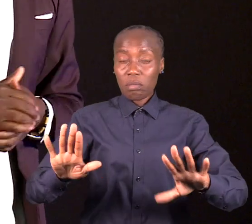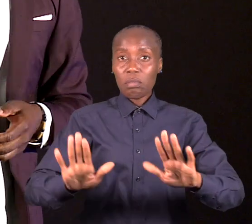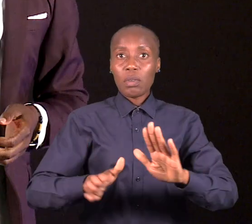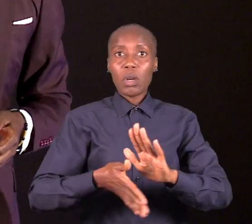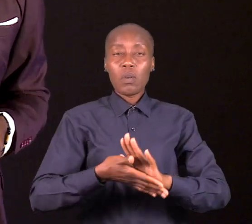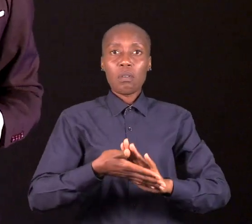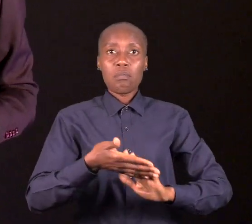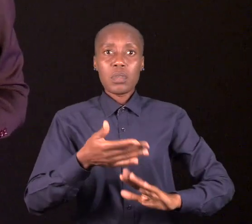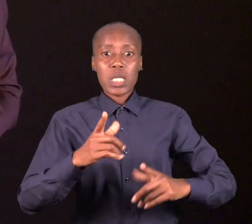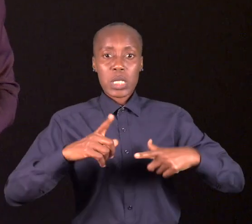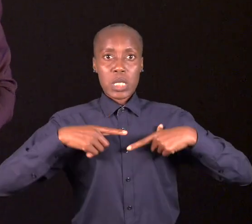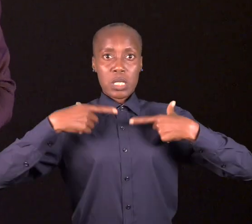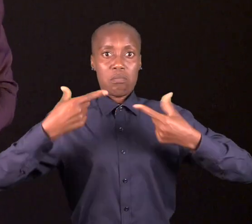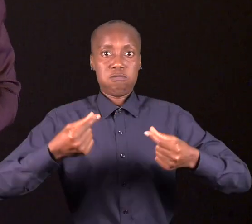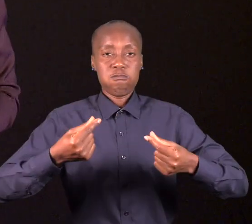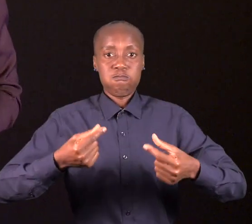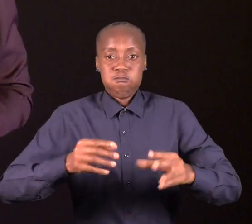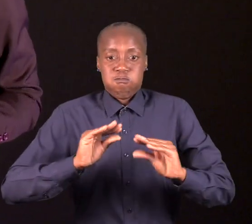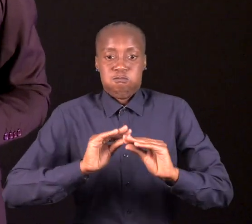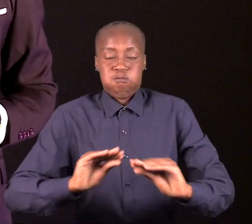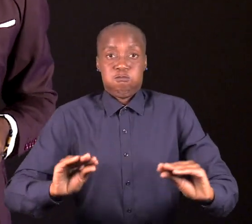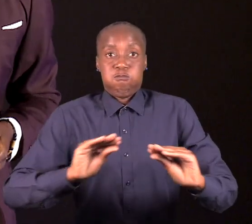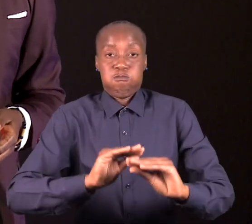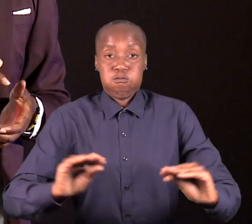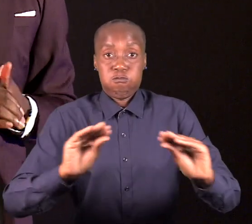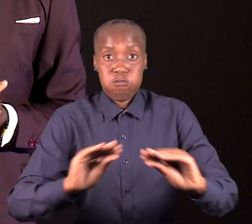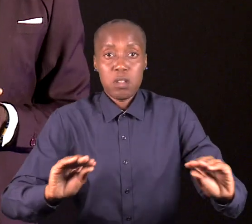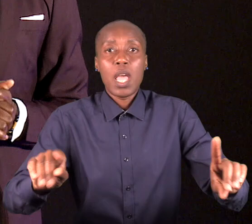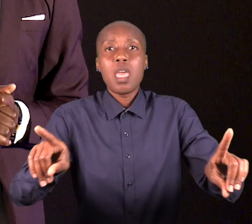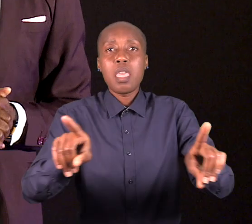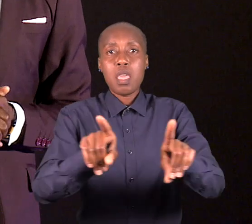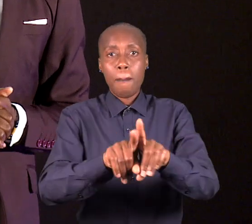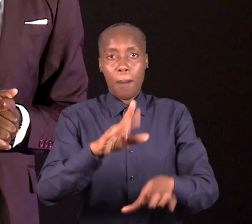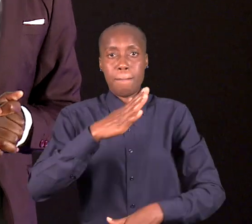a lutar pela educação dos meus irmãos mais novos.